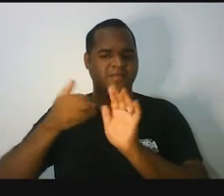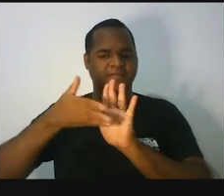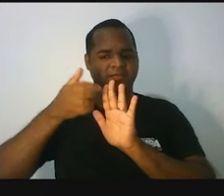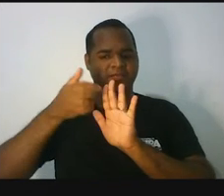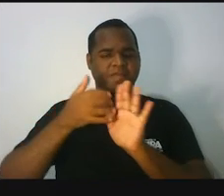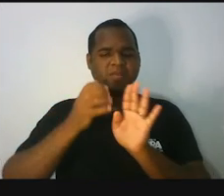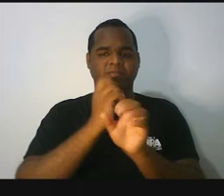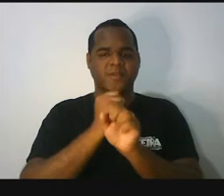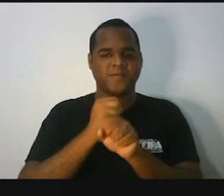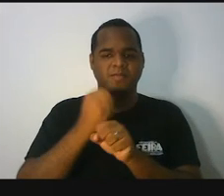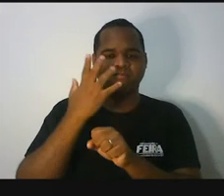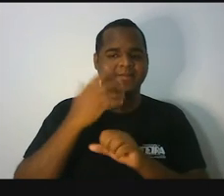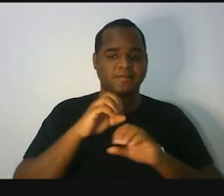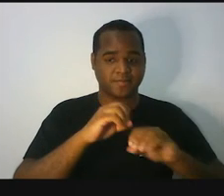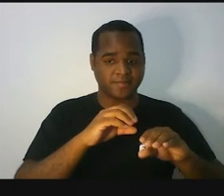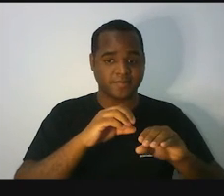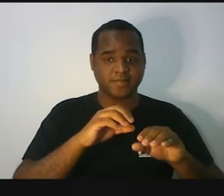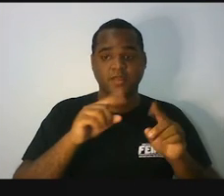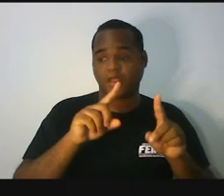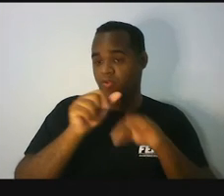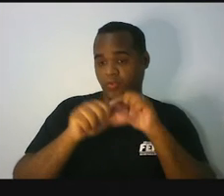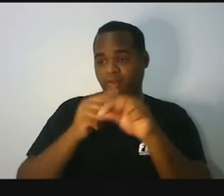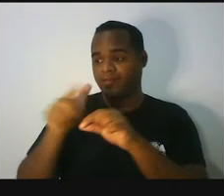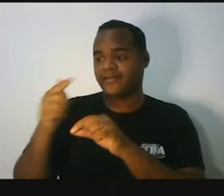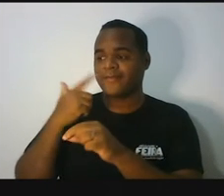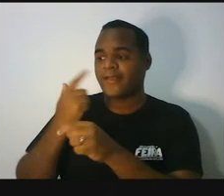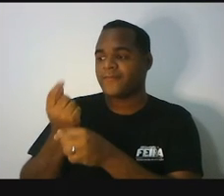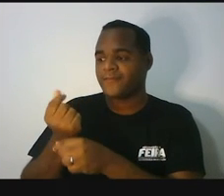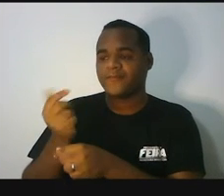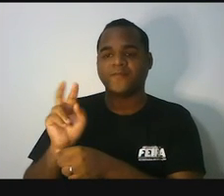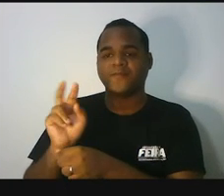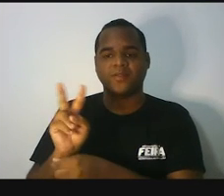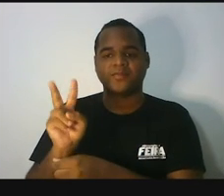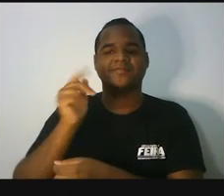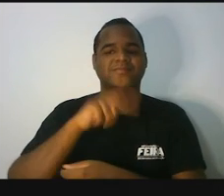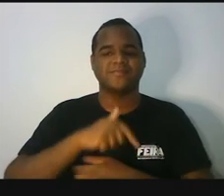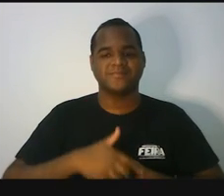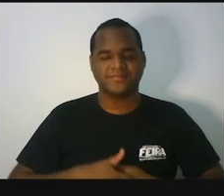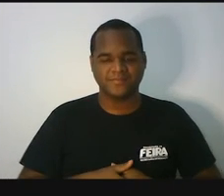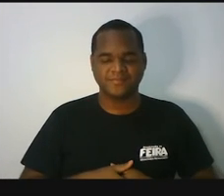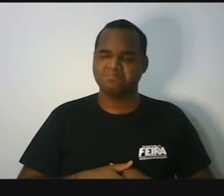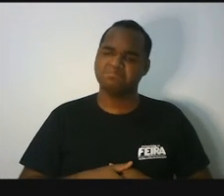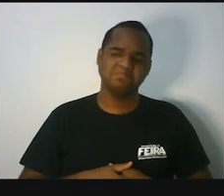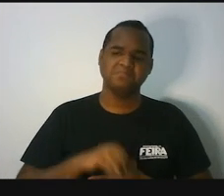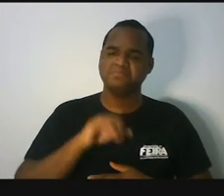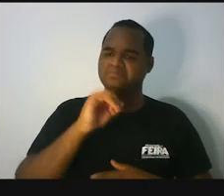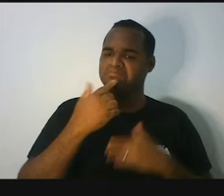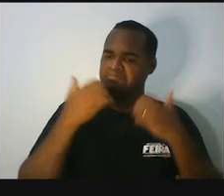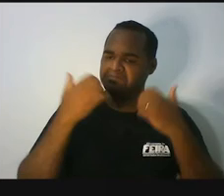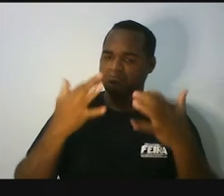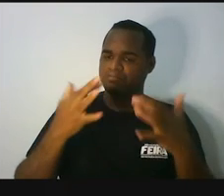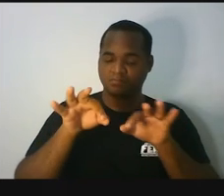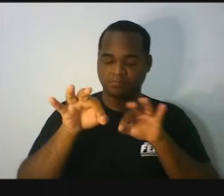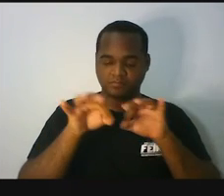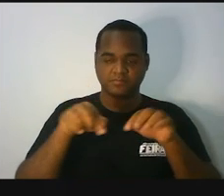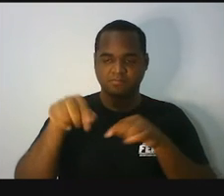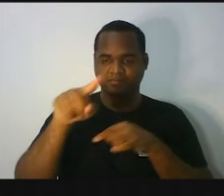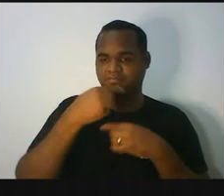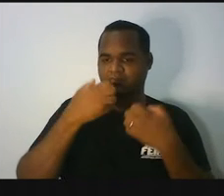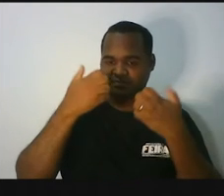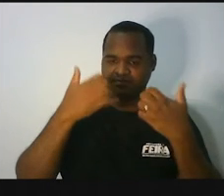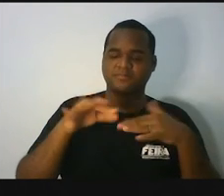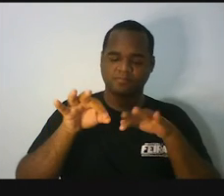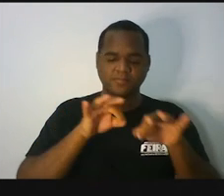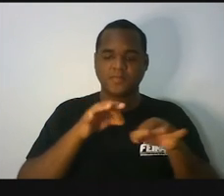mais ou menos entendendo o o senhor tá querendo dizer. O senhor tá querendo dizer que quando a gente vai resolver uma equação do